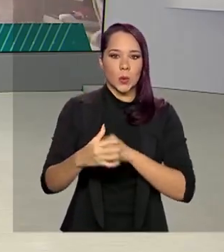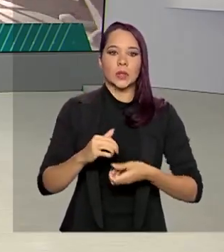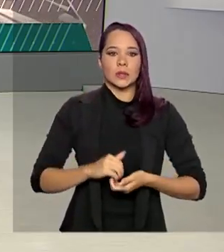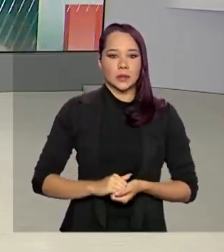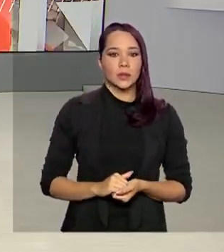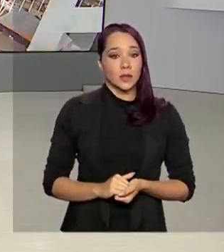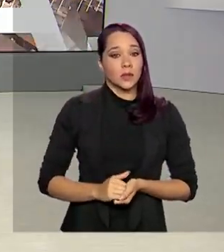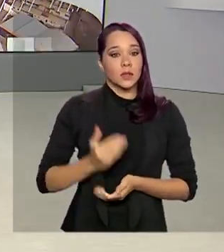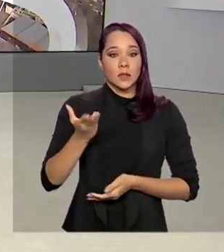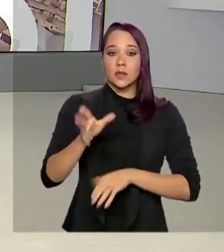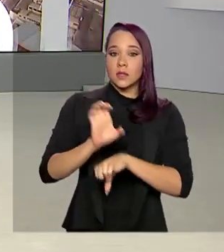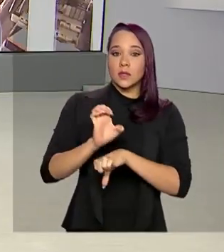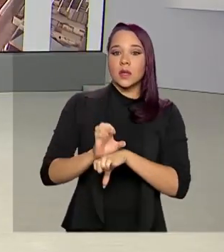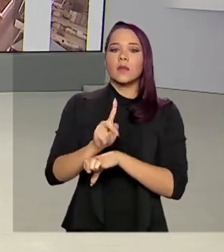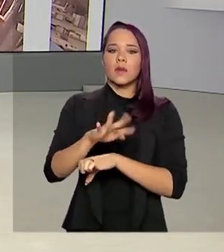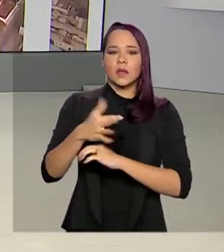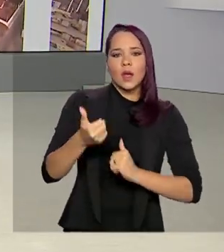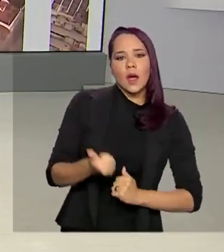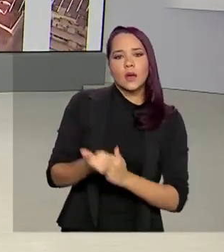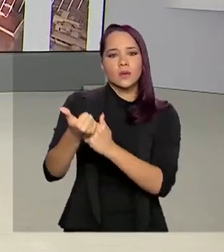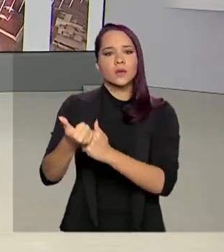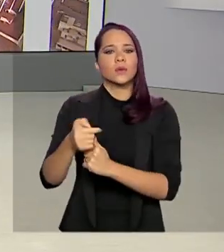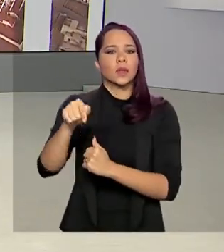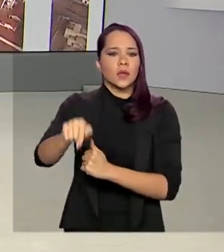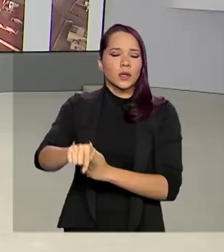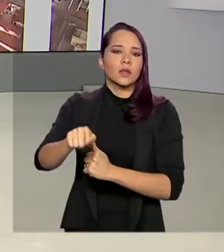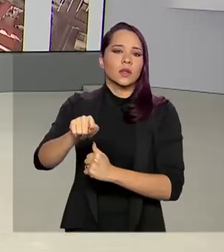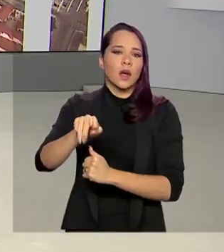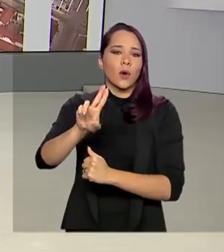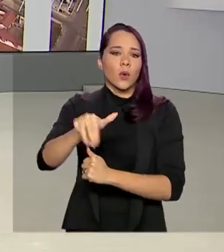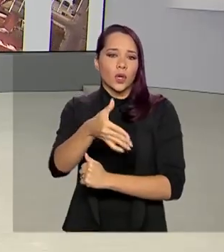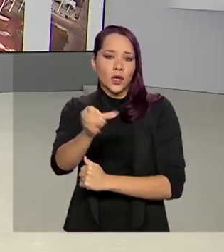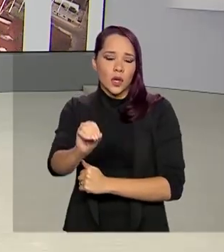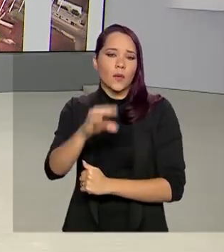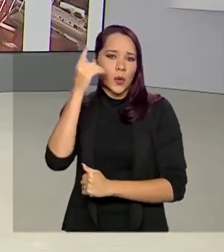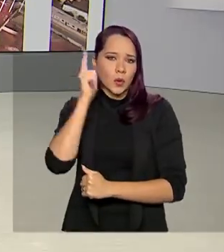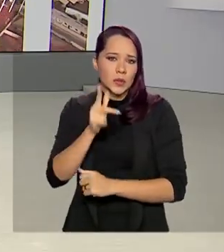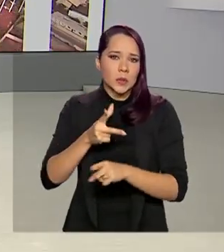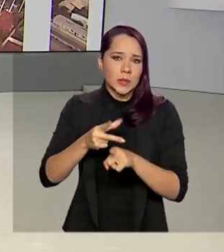Com isso, o estado vai ter reforço nas medidas de apoio da União para enfrentar a pandemia.